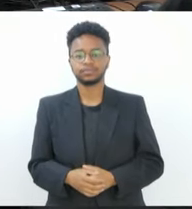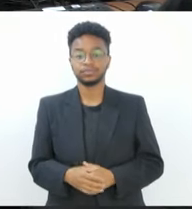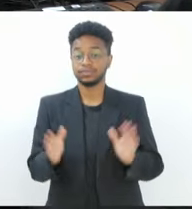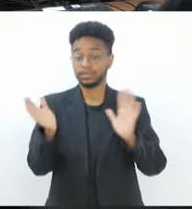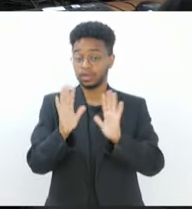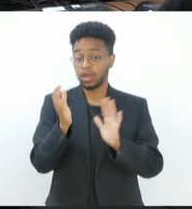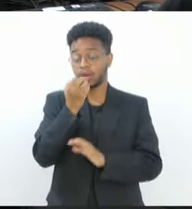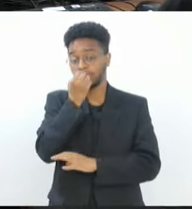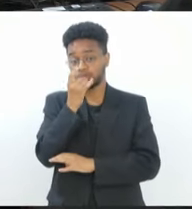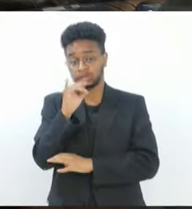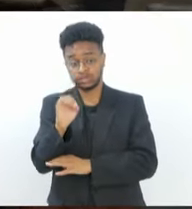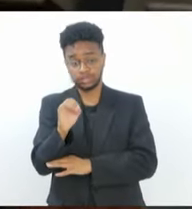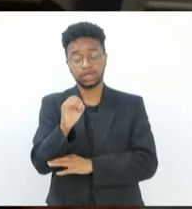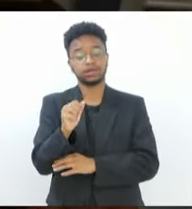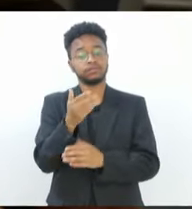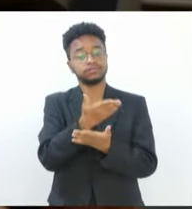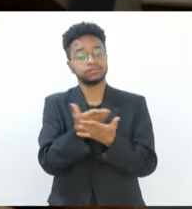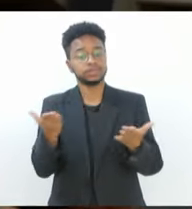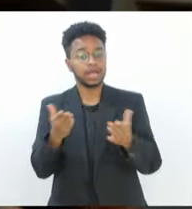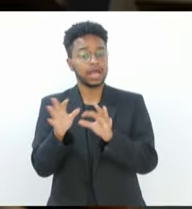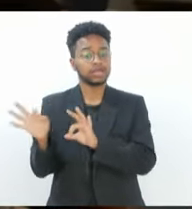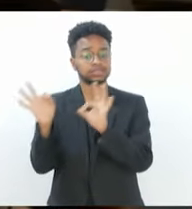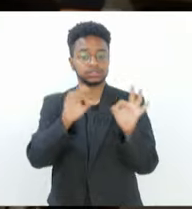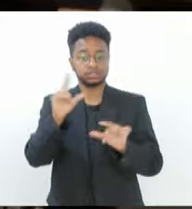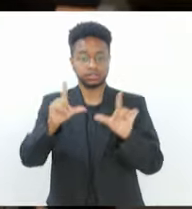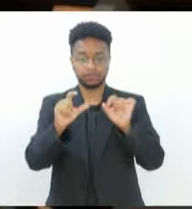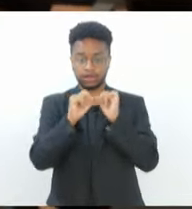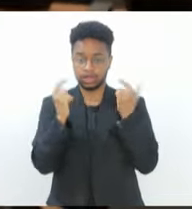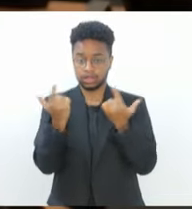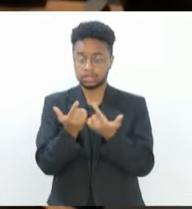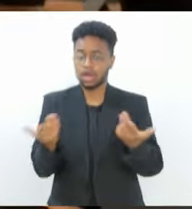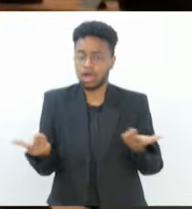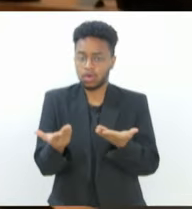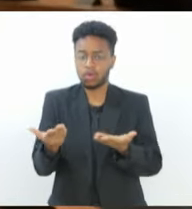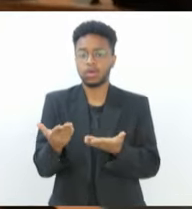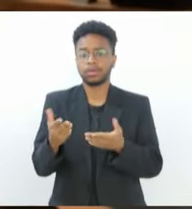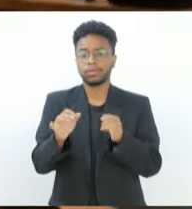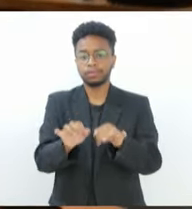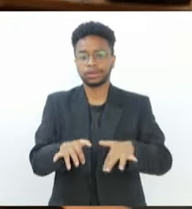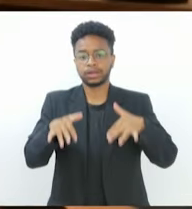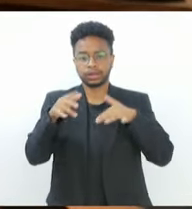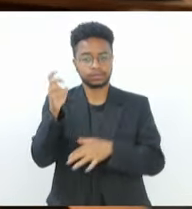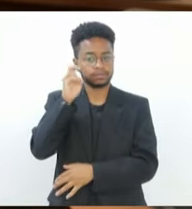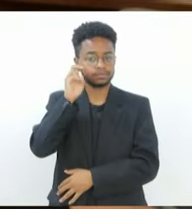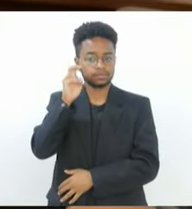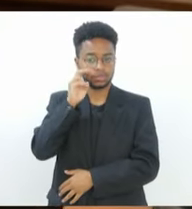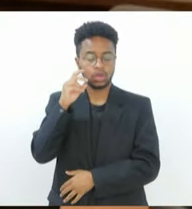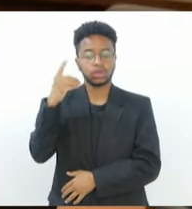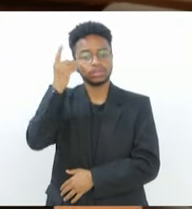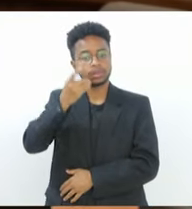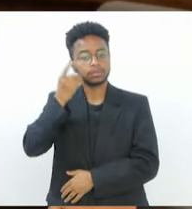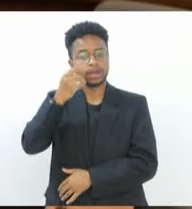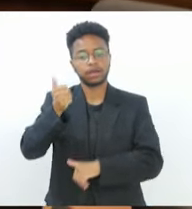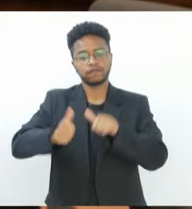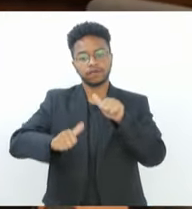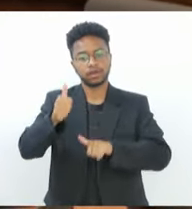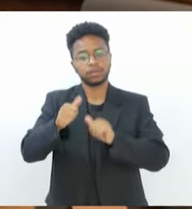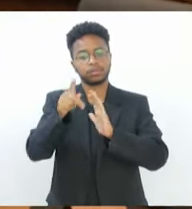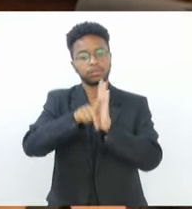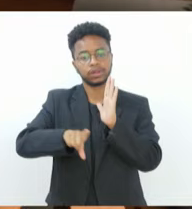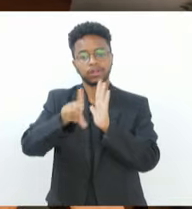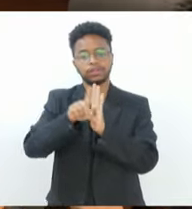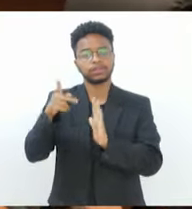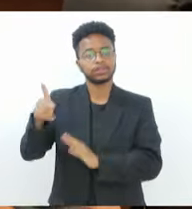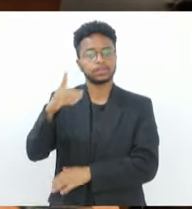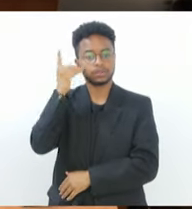Olá, bom dia, Vicente. Bom dia a todos que acompanham a TV Alerje. Na sessão plenária desta quinta-feira, os parlamentares analisam o projeto da deputada Tia